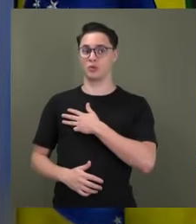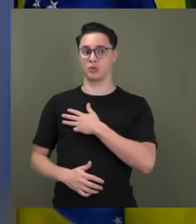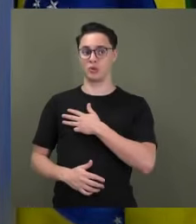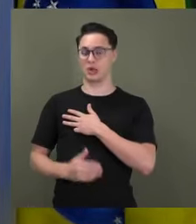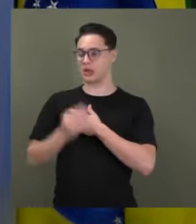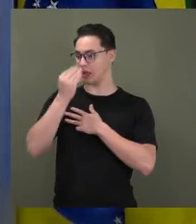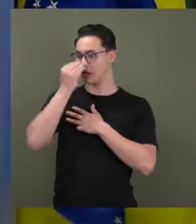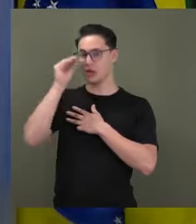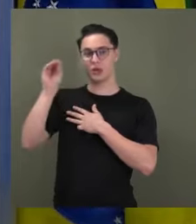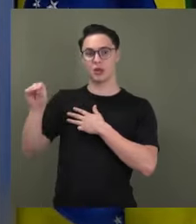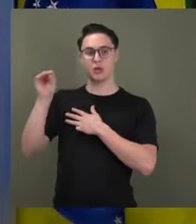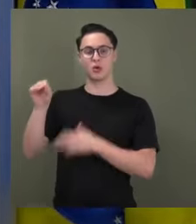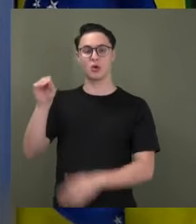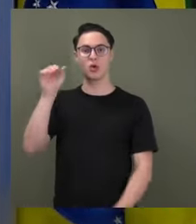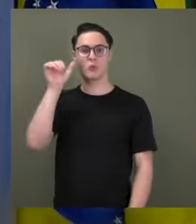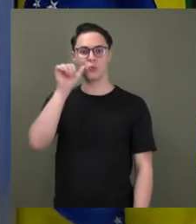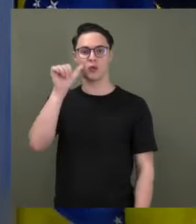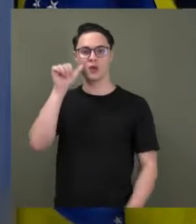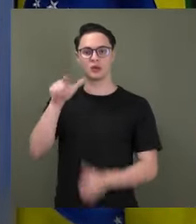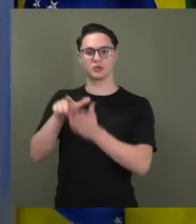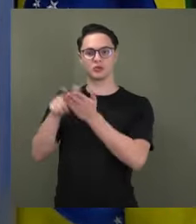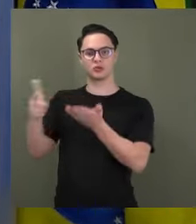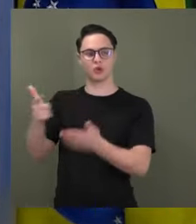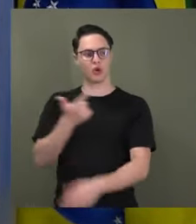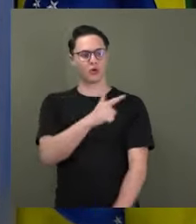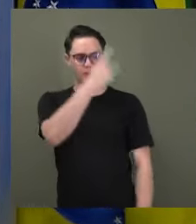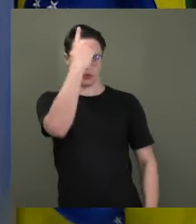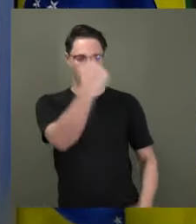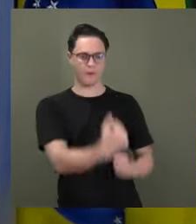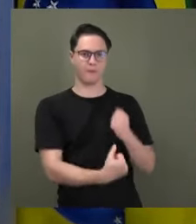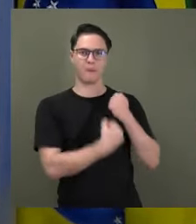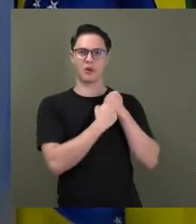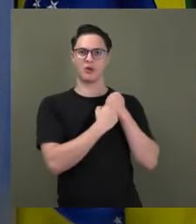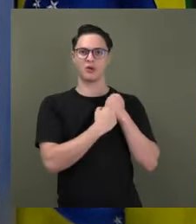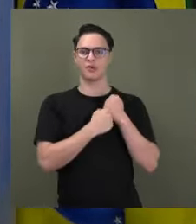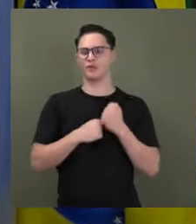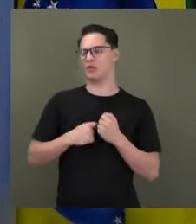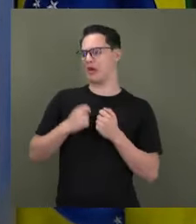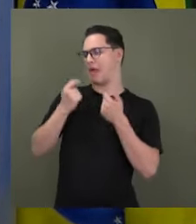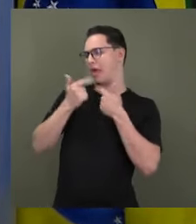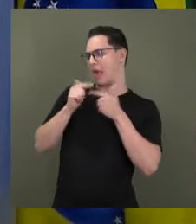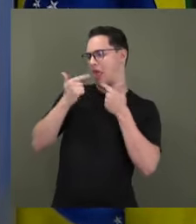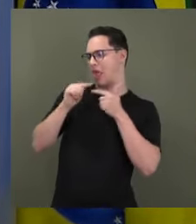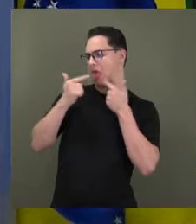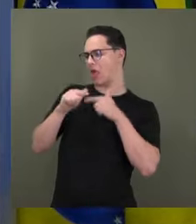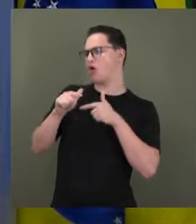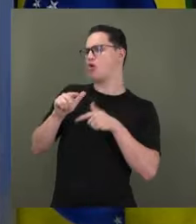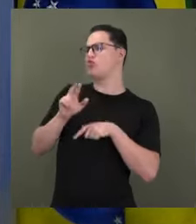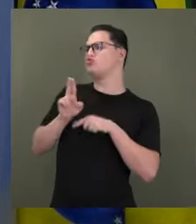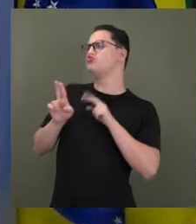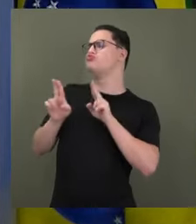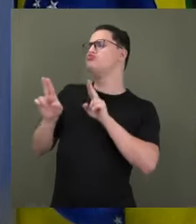e silenciou, enquanto seus apoiadores vaiaram a corajosa